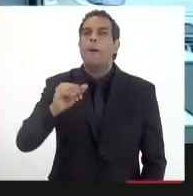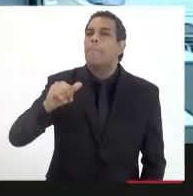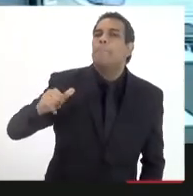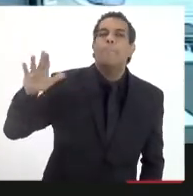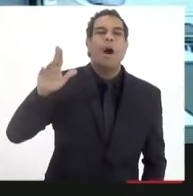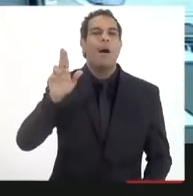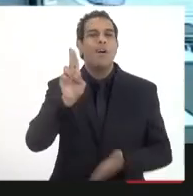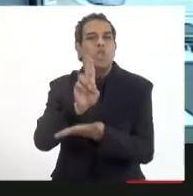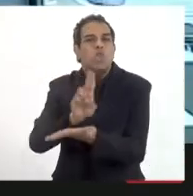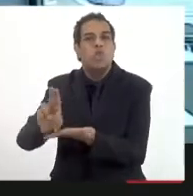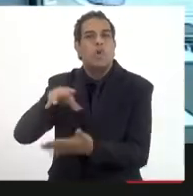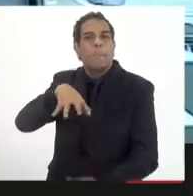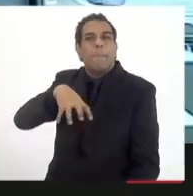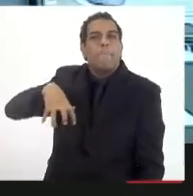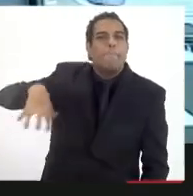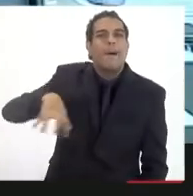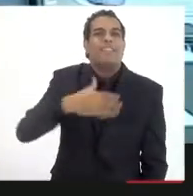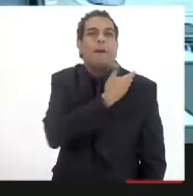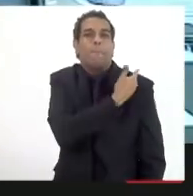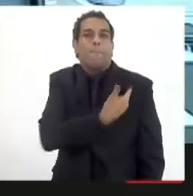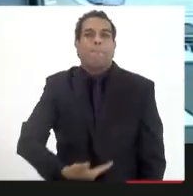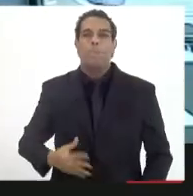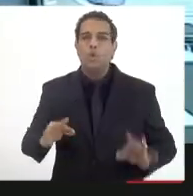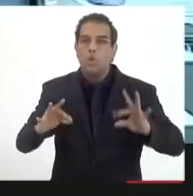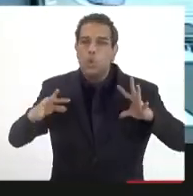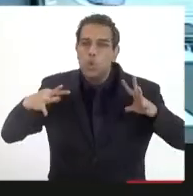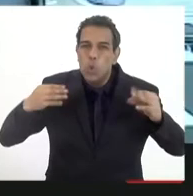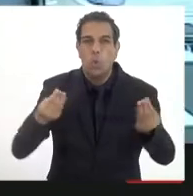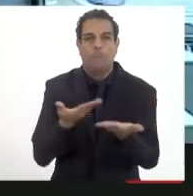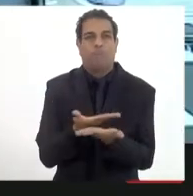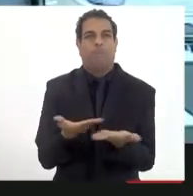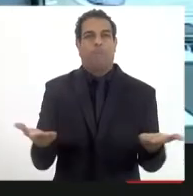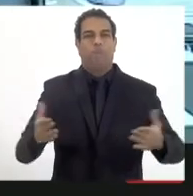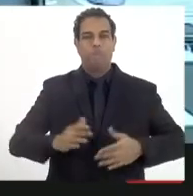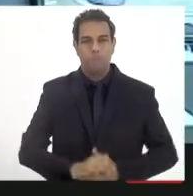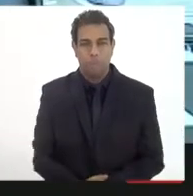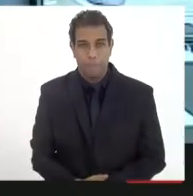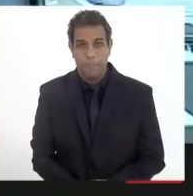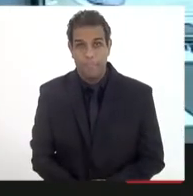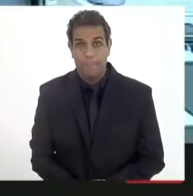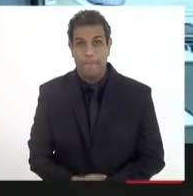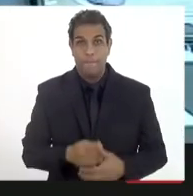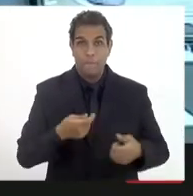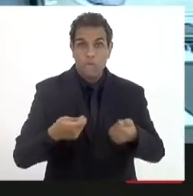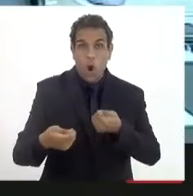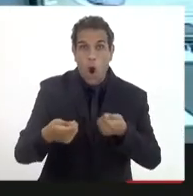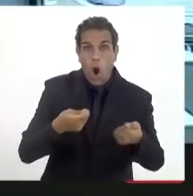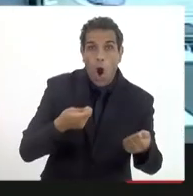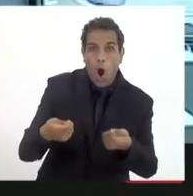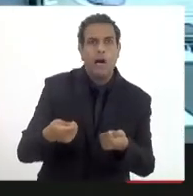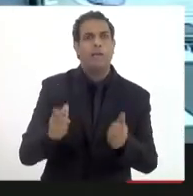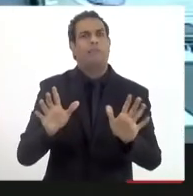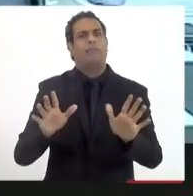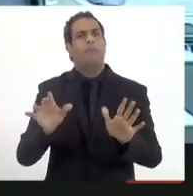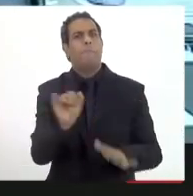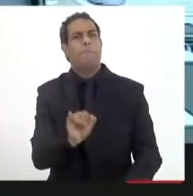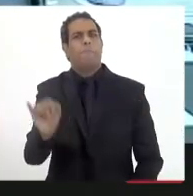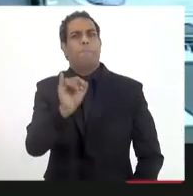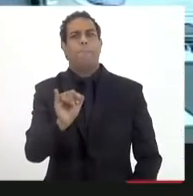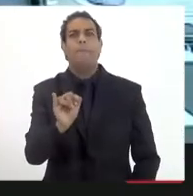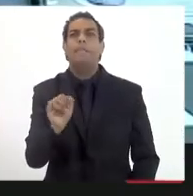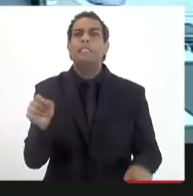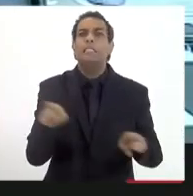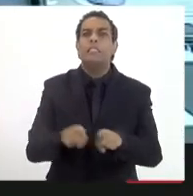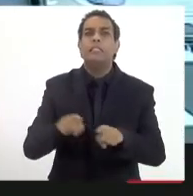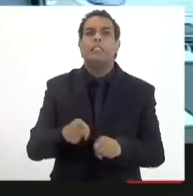que esteja público dentro desse processo como um todo. O controle social também acho fundamental, a